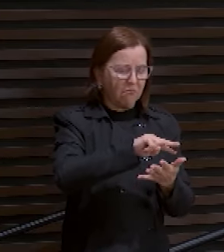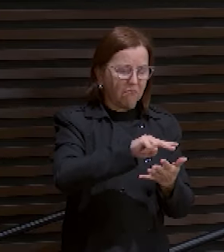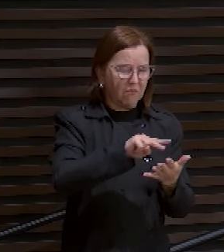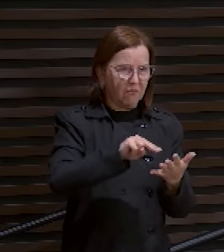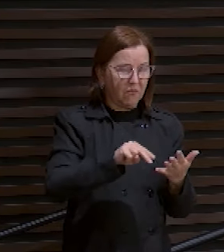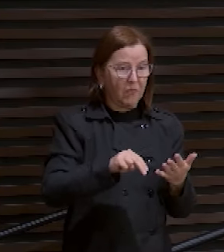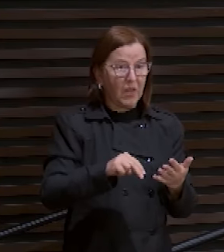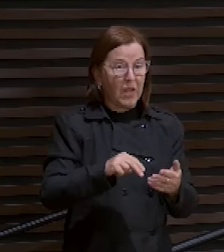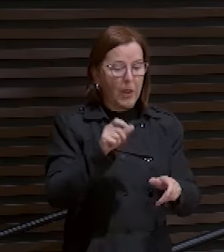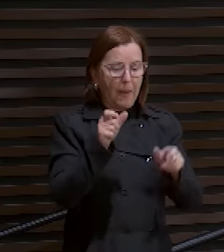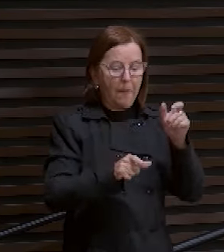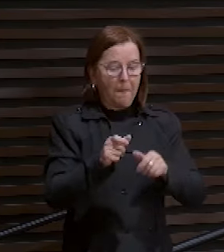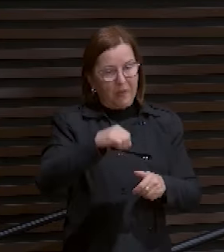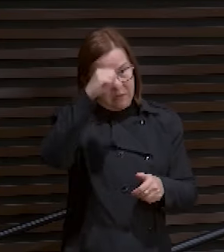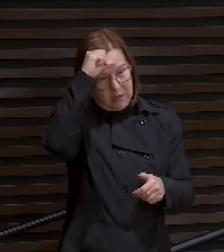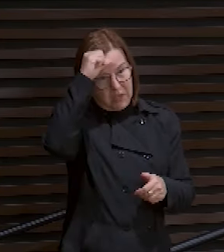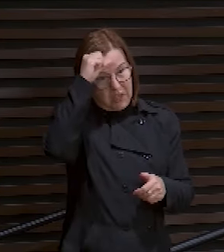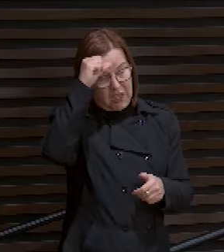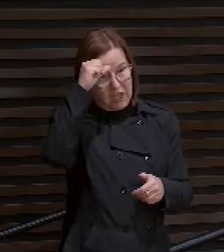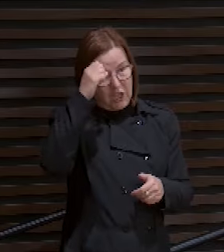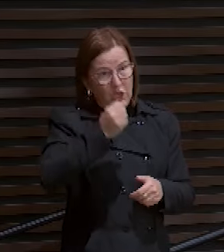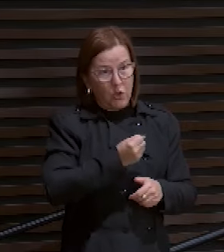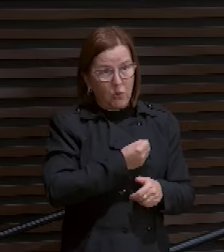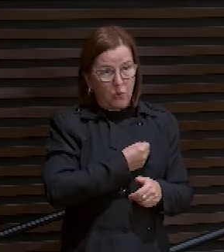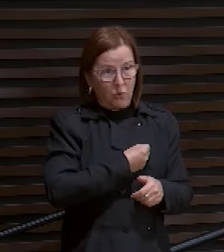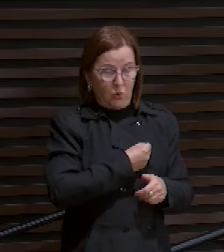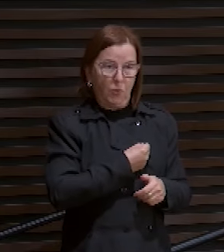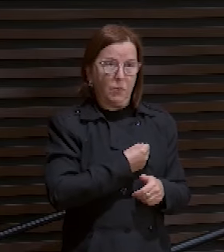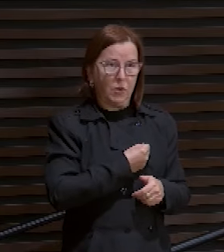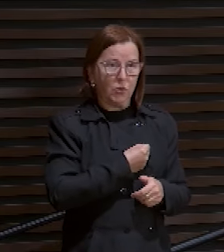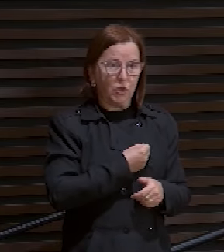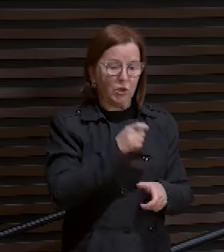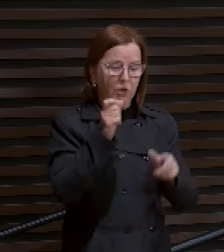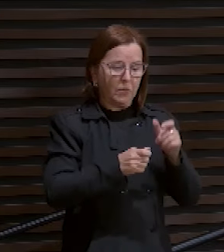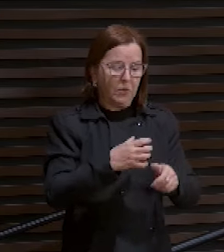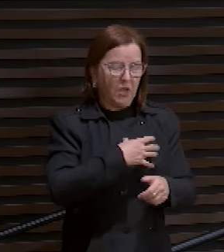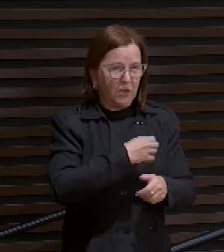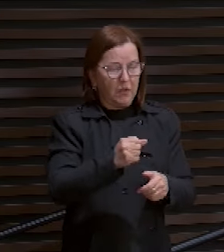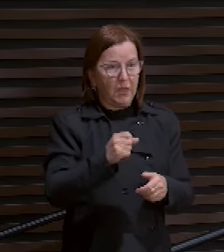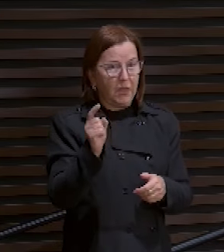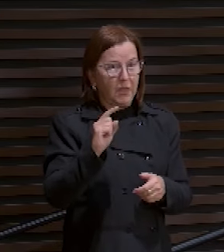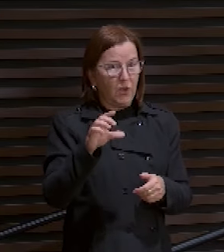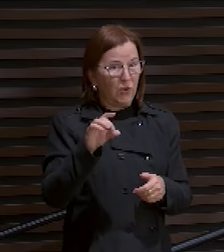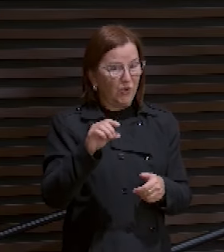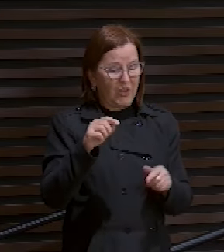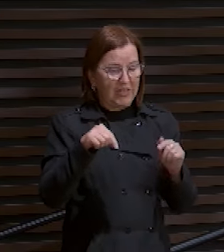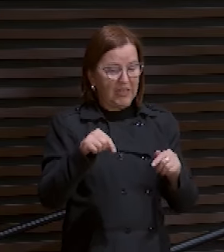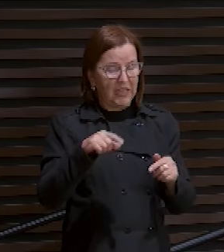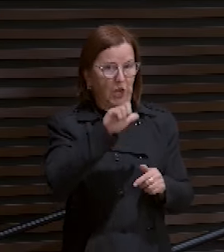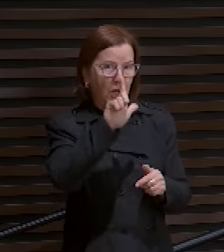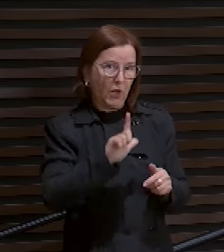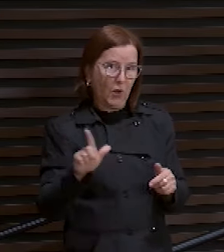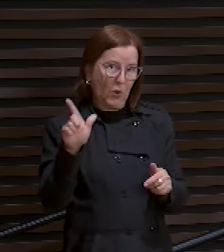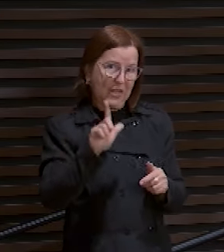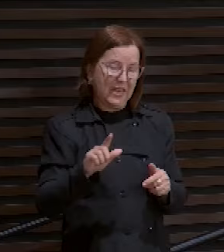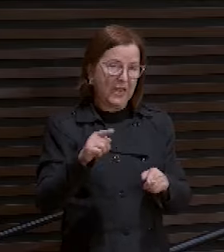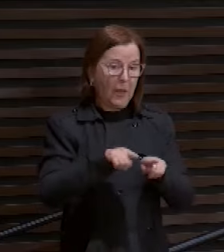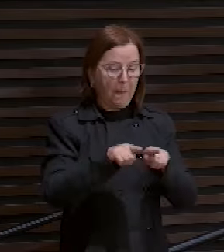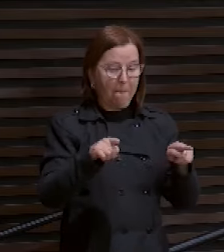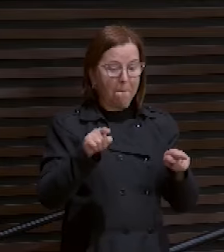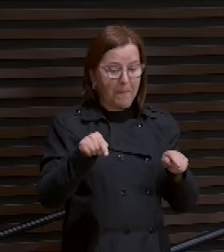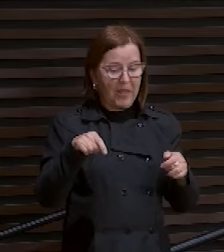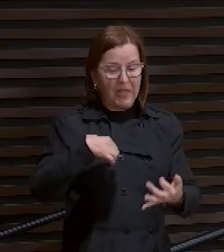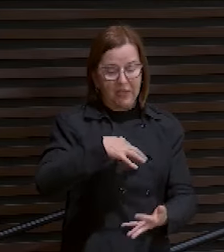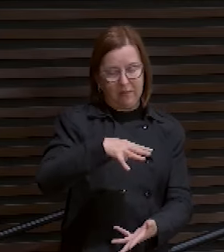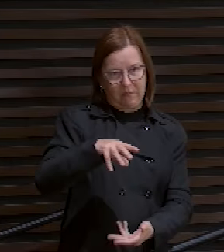E o número de suicidas, não só na cidade de Londrina. Mas, no planeta. Eu não sei se